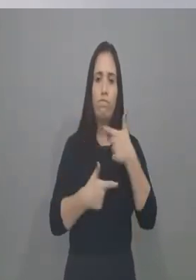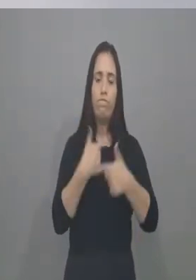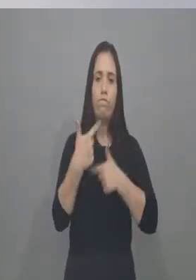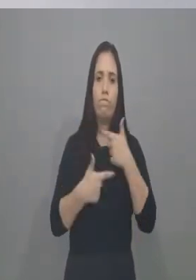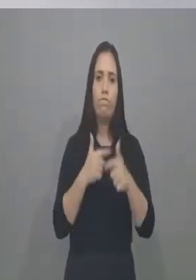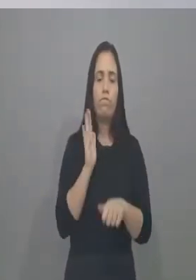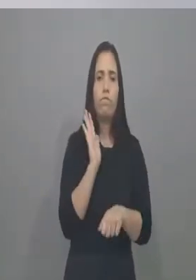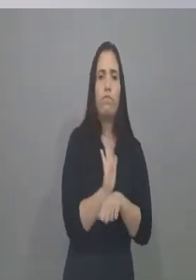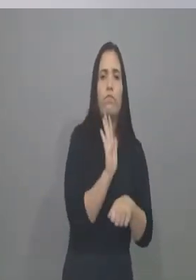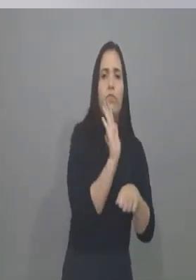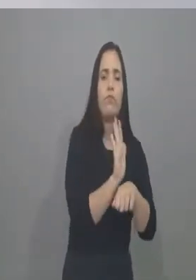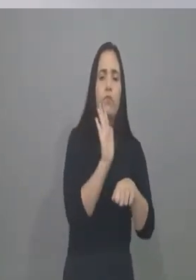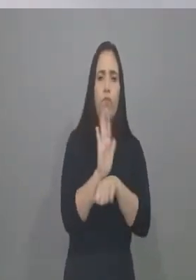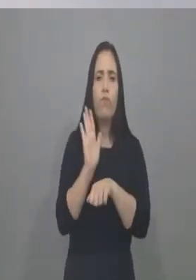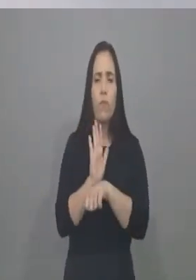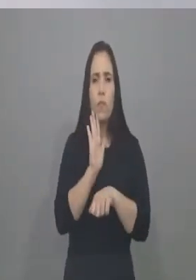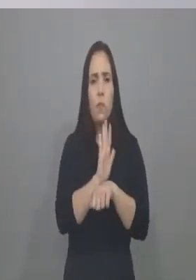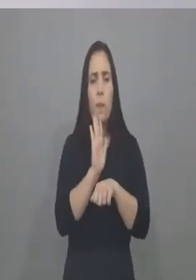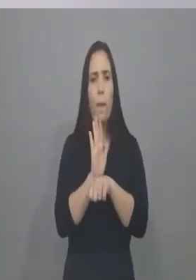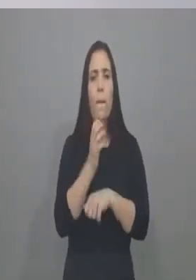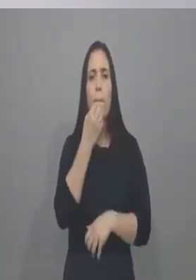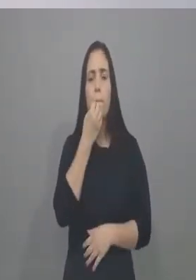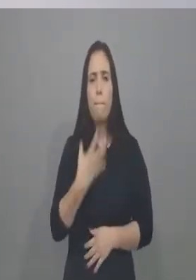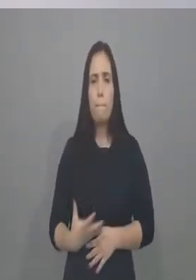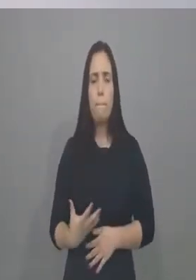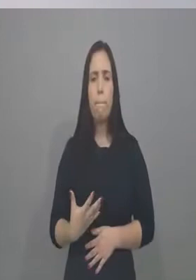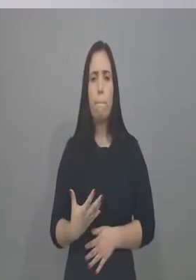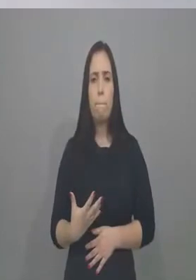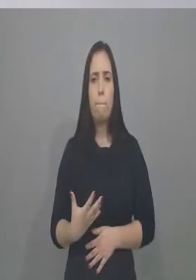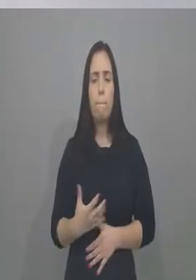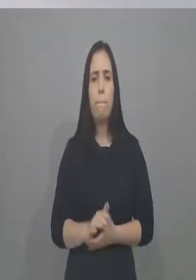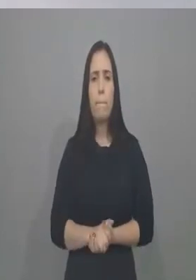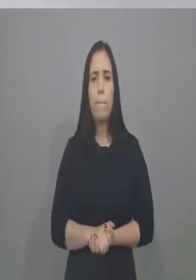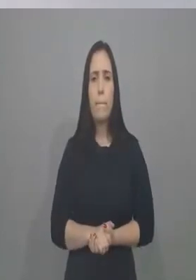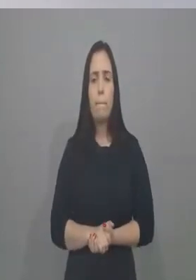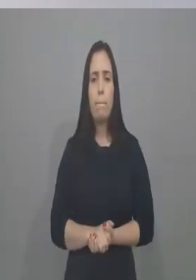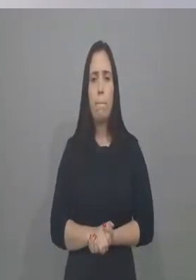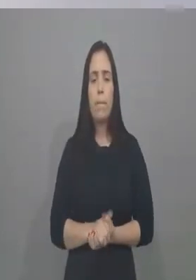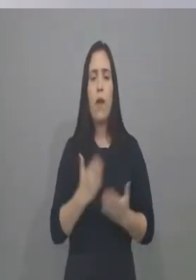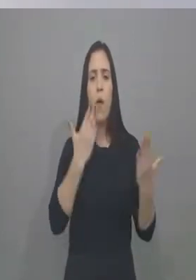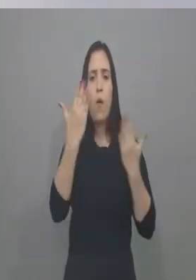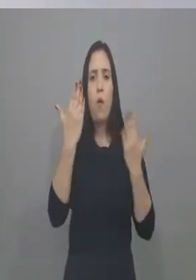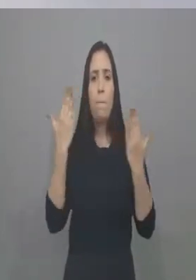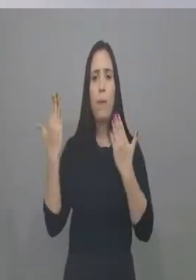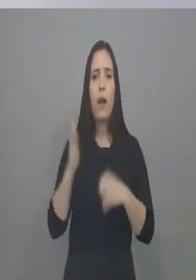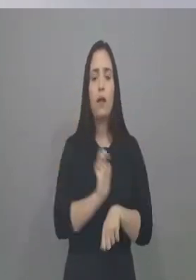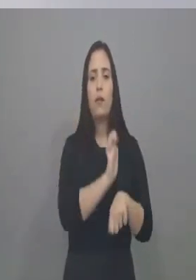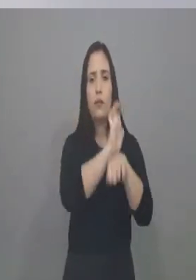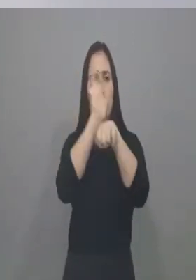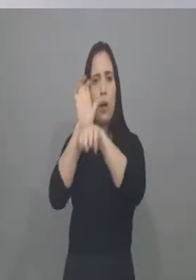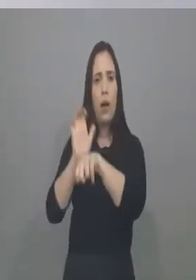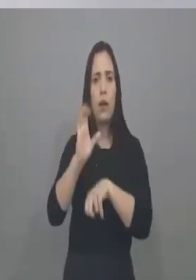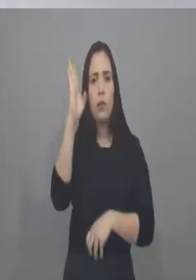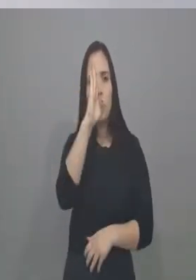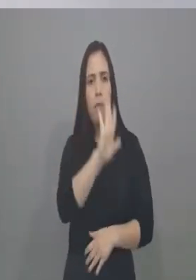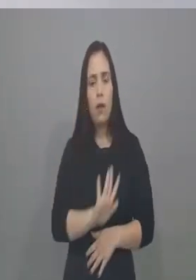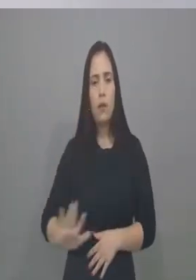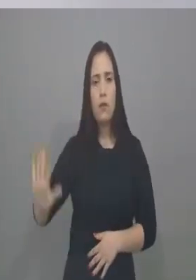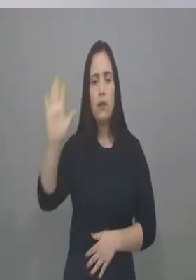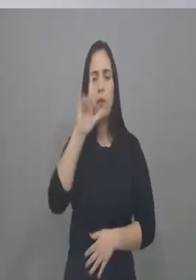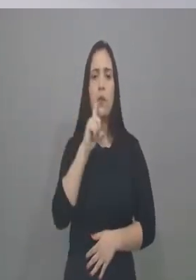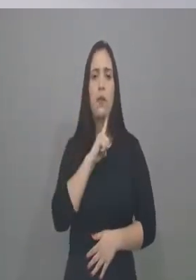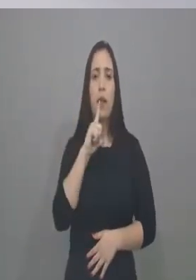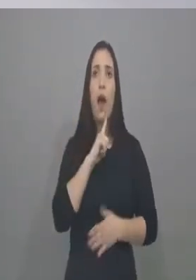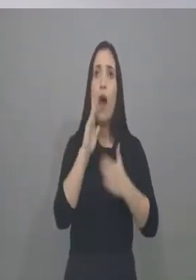uma situação tranquila com relação ao Estado do Ceará e o restante dos estados, Federação do Brasil, você tira dois,